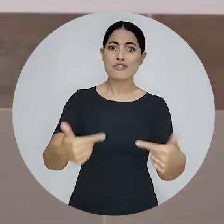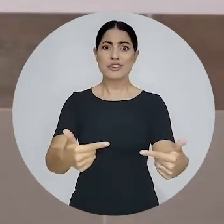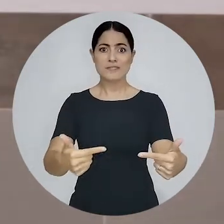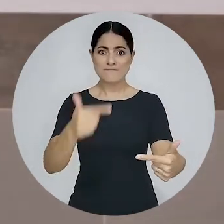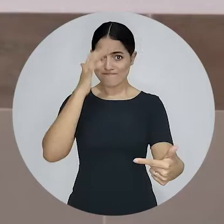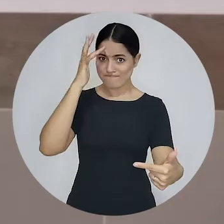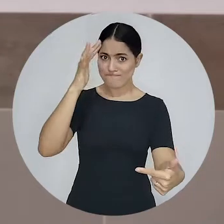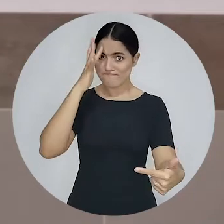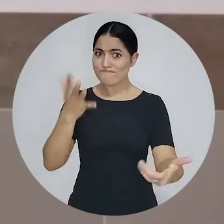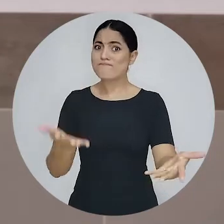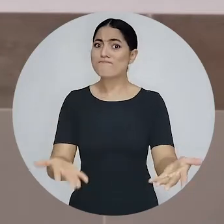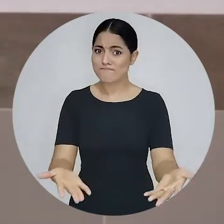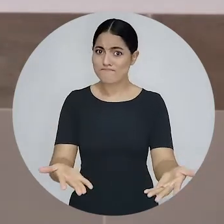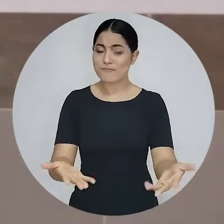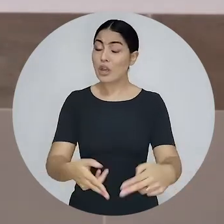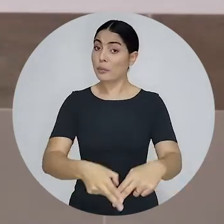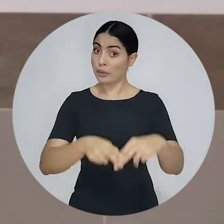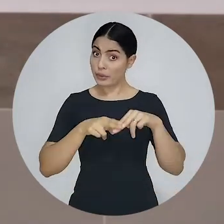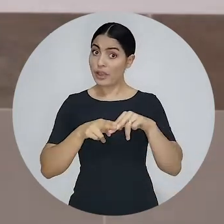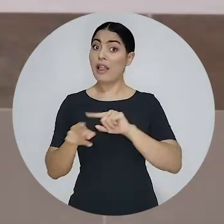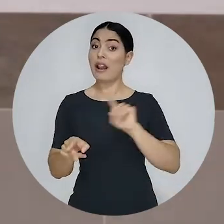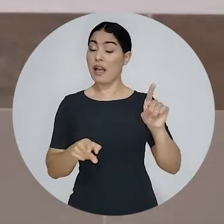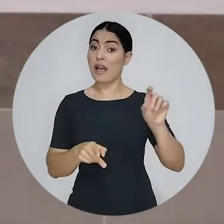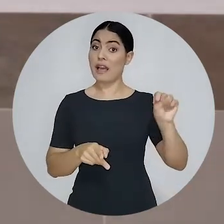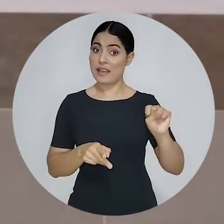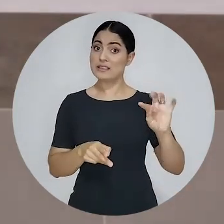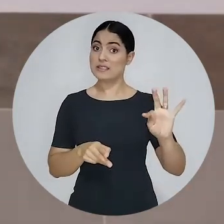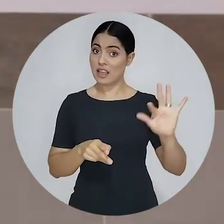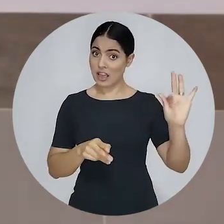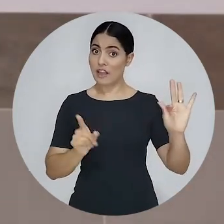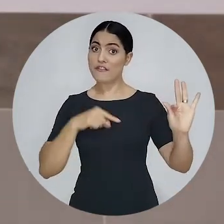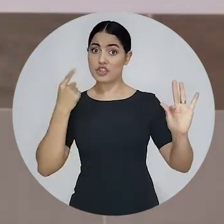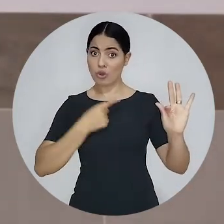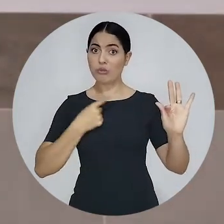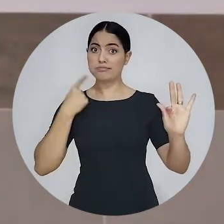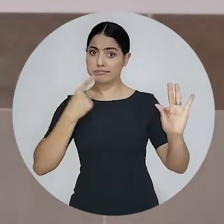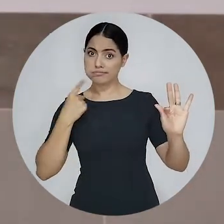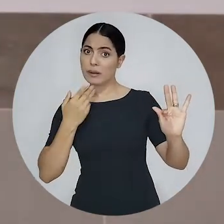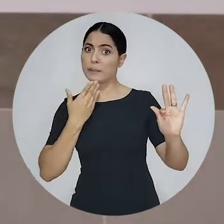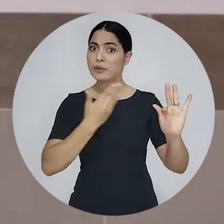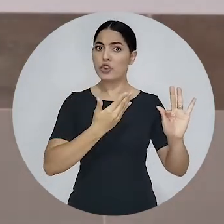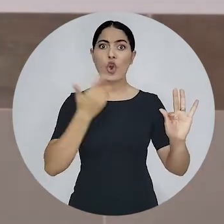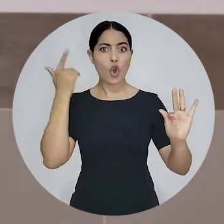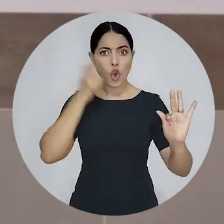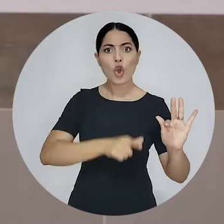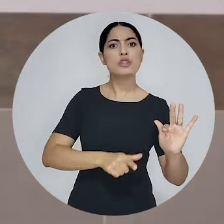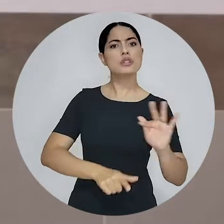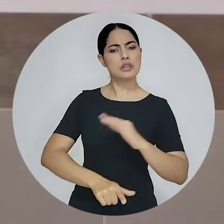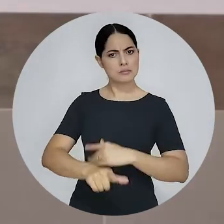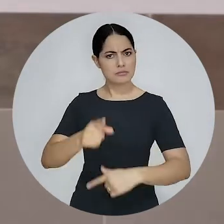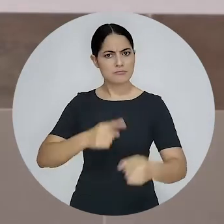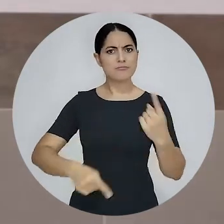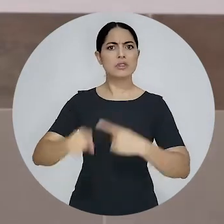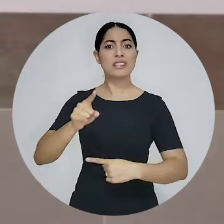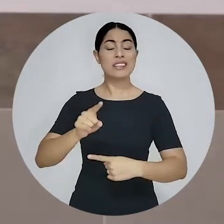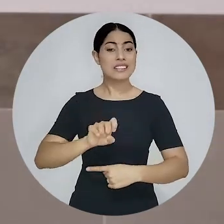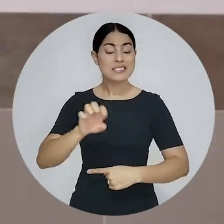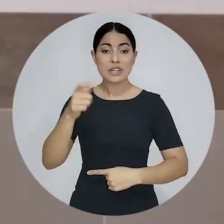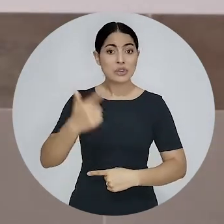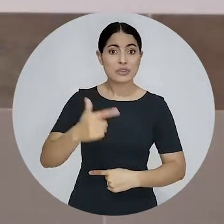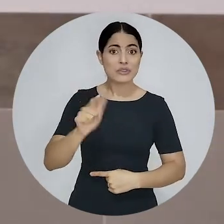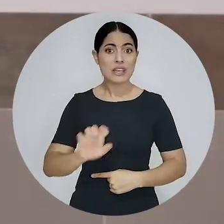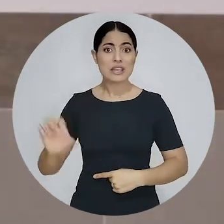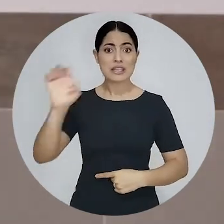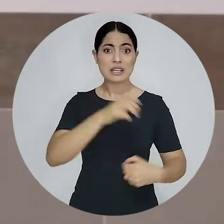tivessem agido baseados numa decisão do Supremo que conseguimos. Nós teríamos pelo menos